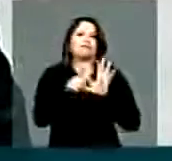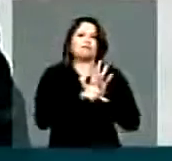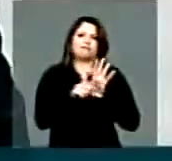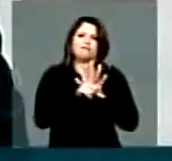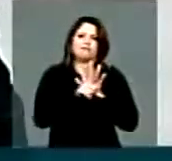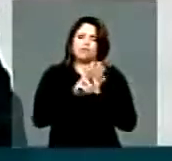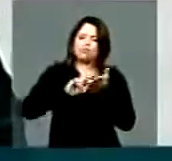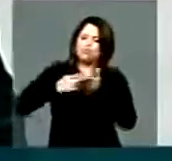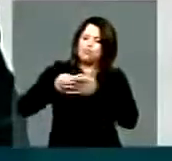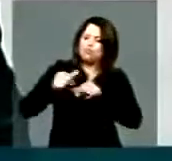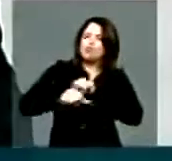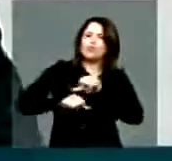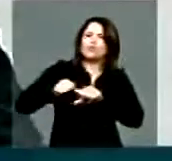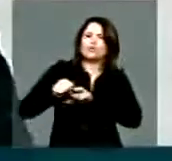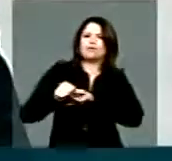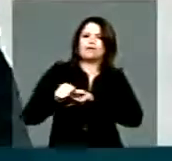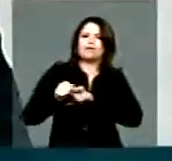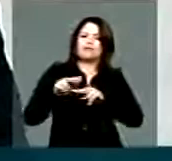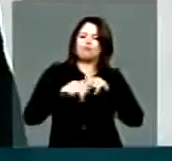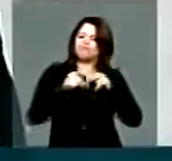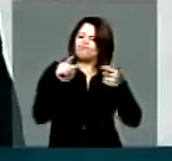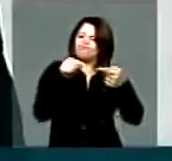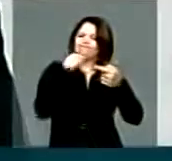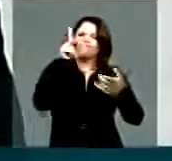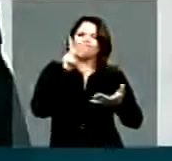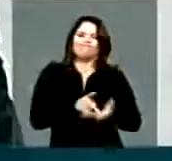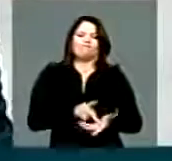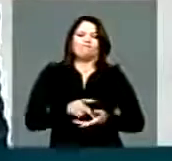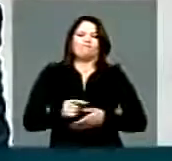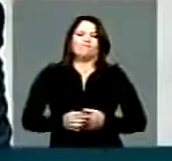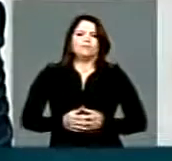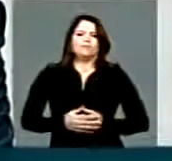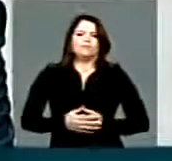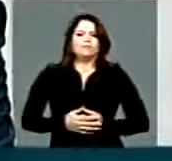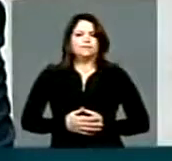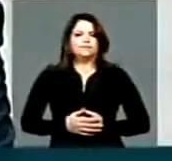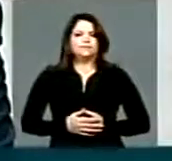Vossa Excelência foi exatamente, é,